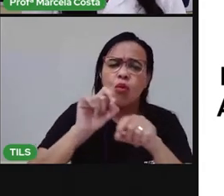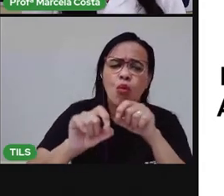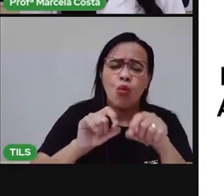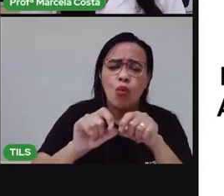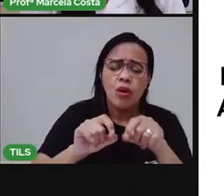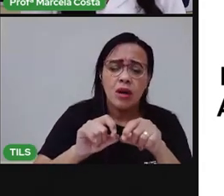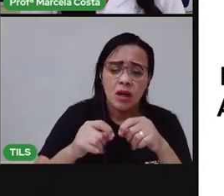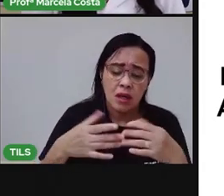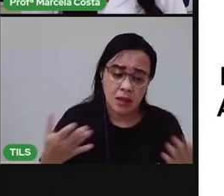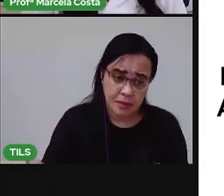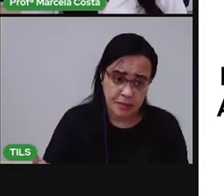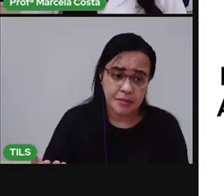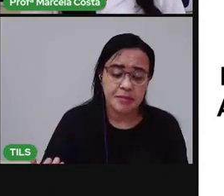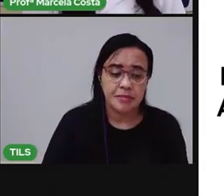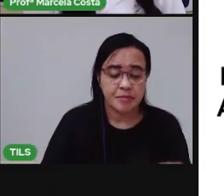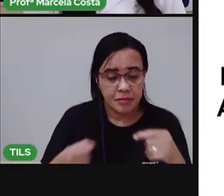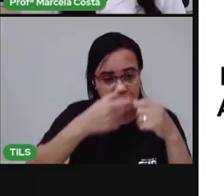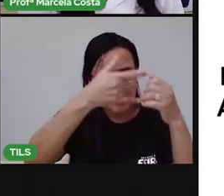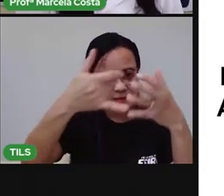Deixa eu contar para você.